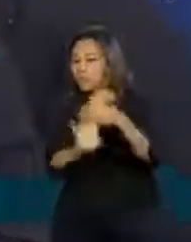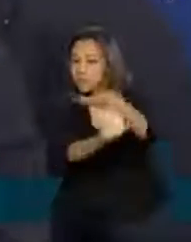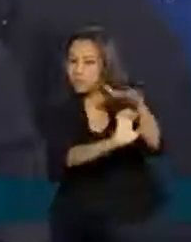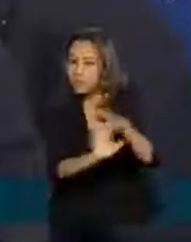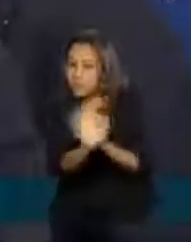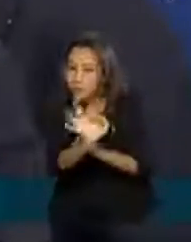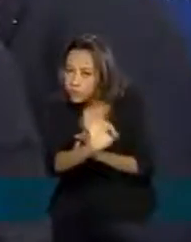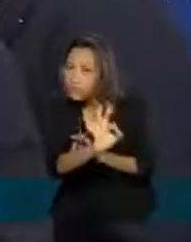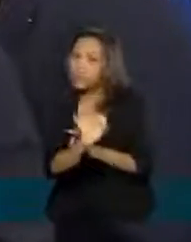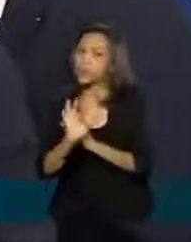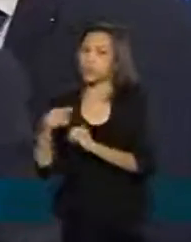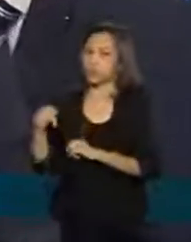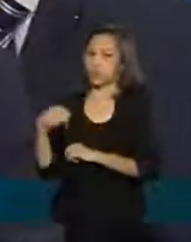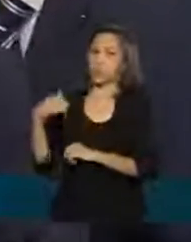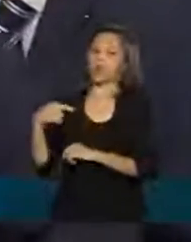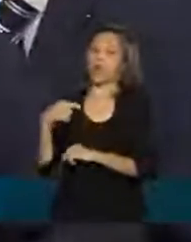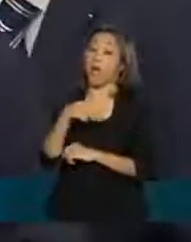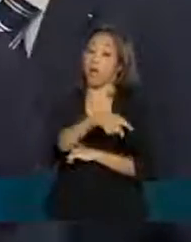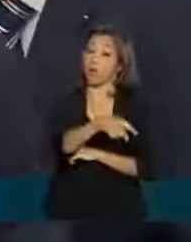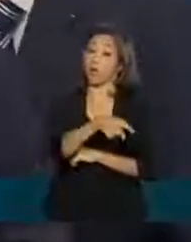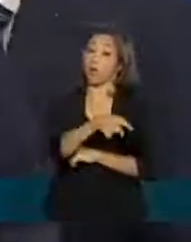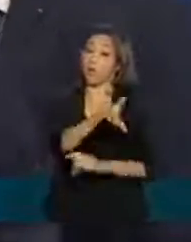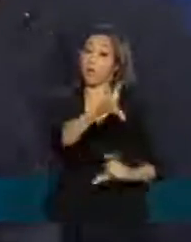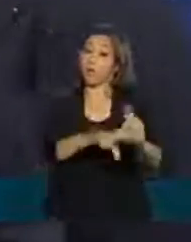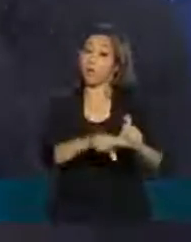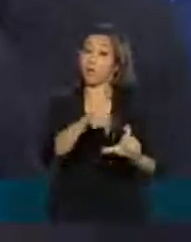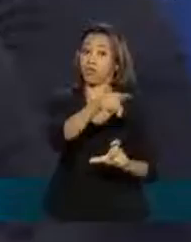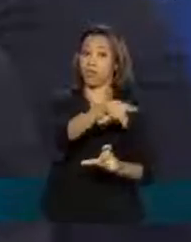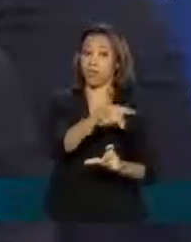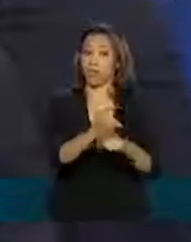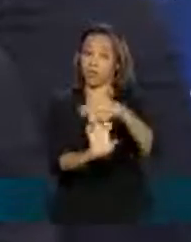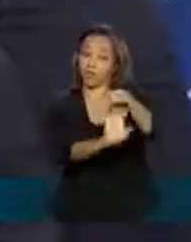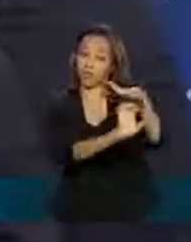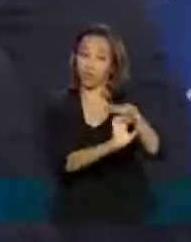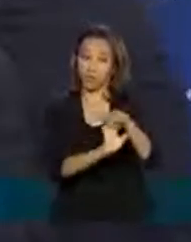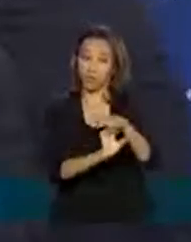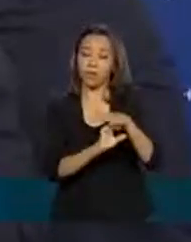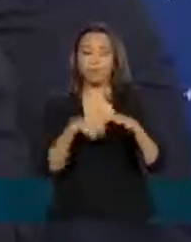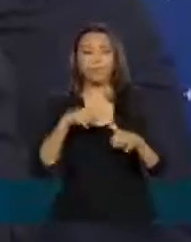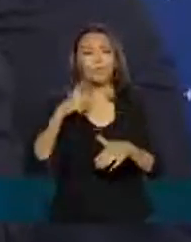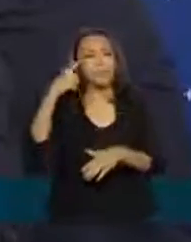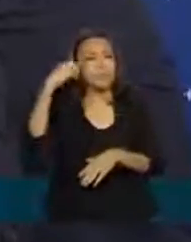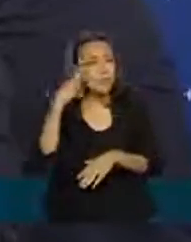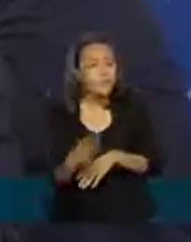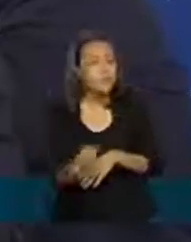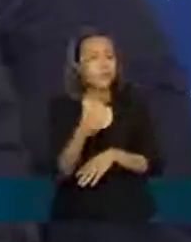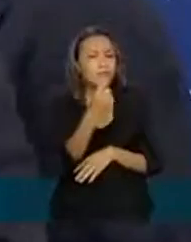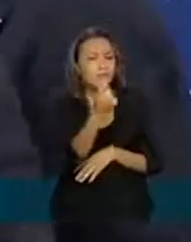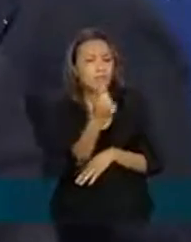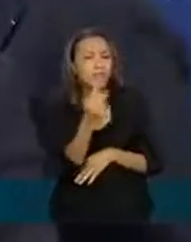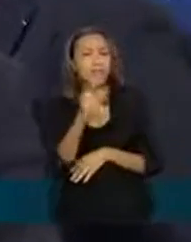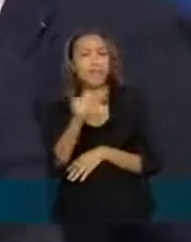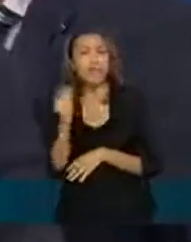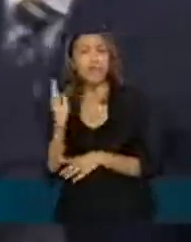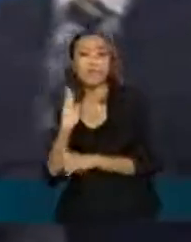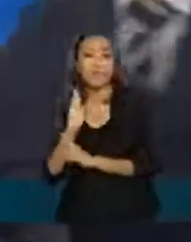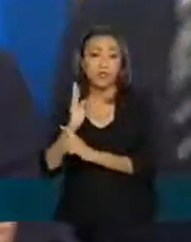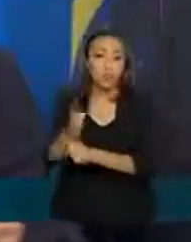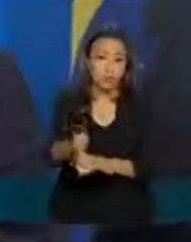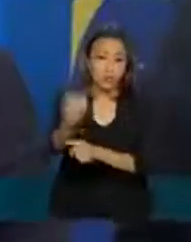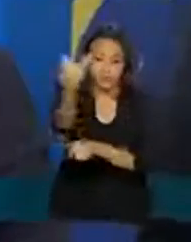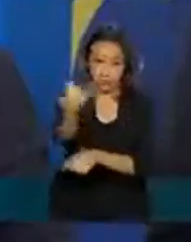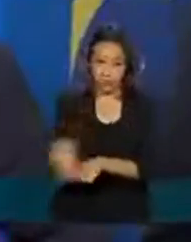funcionário. A empresa fica só com a dívida. A gente fez questão de ter certeza que o dinheiro vai direto para o funcionário.